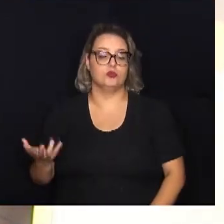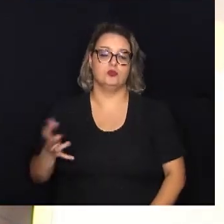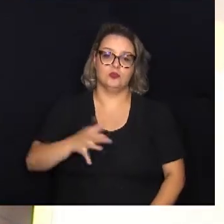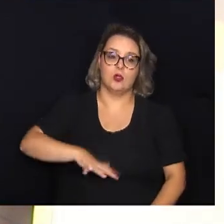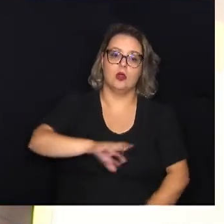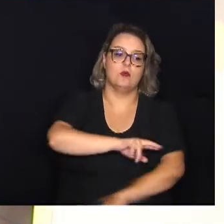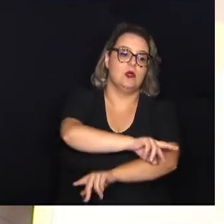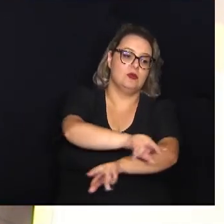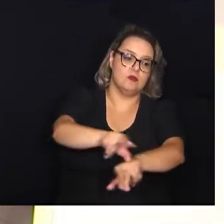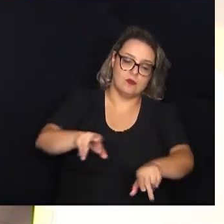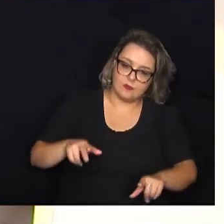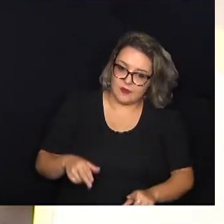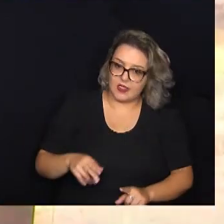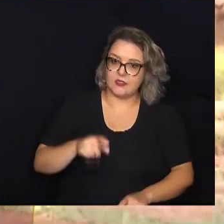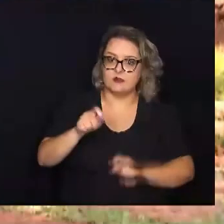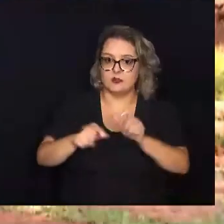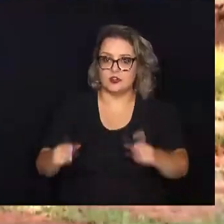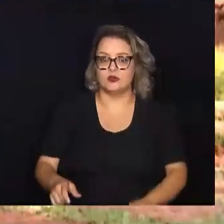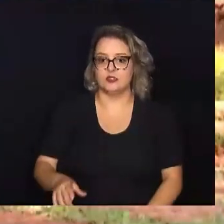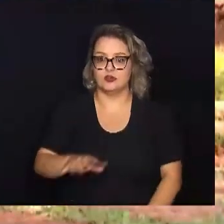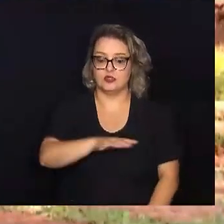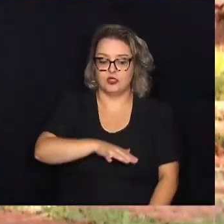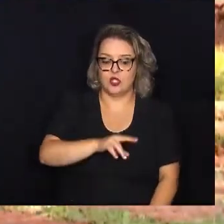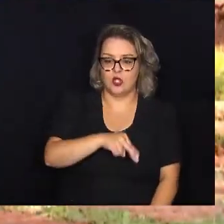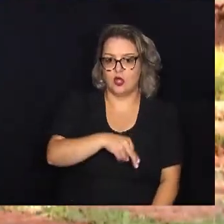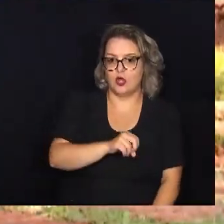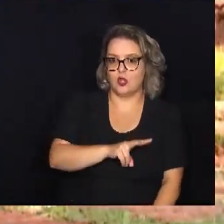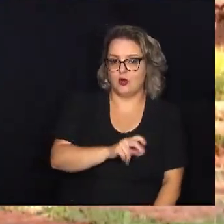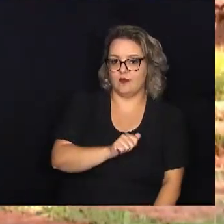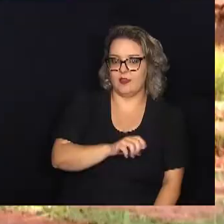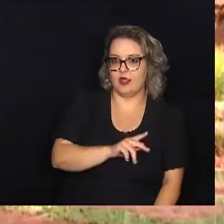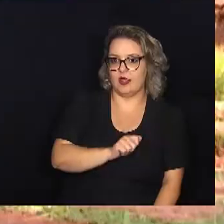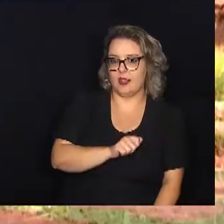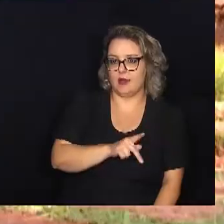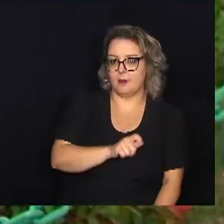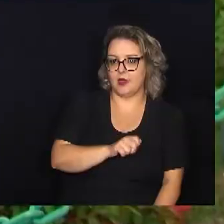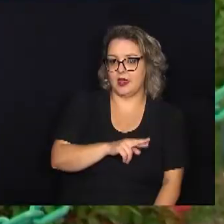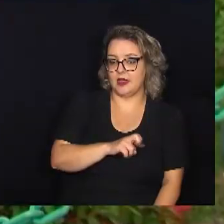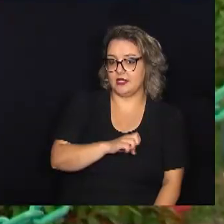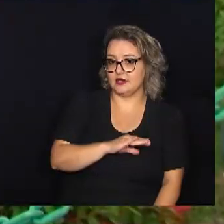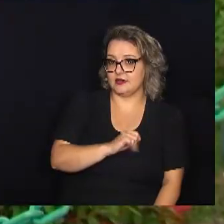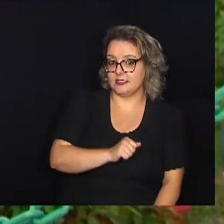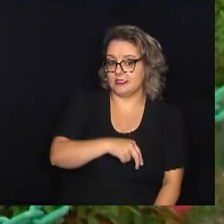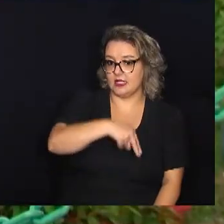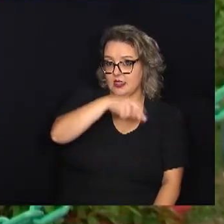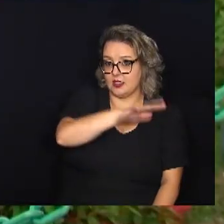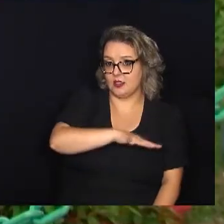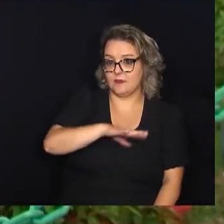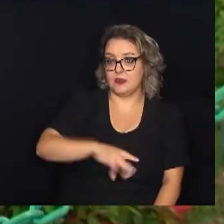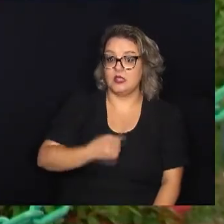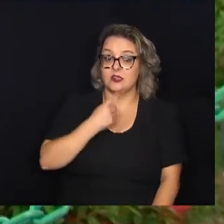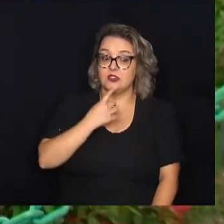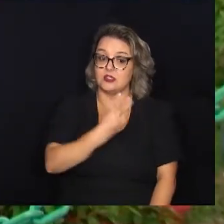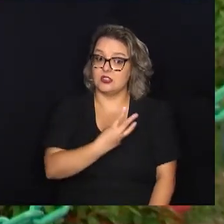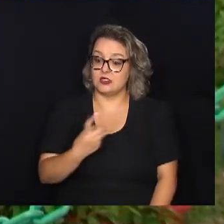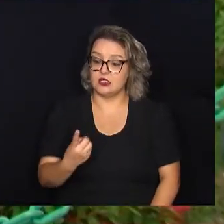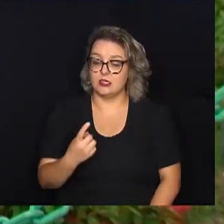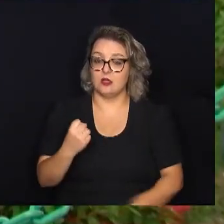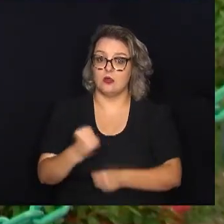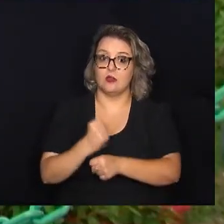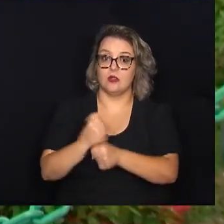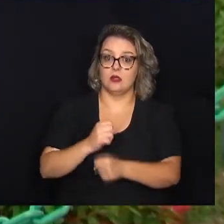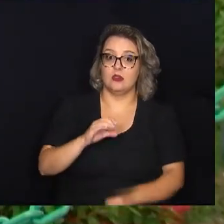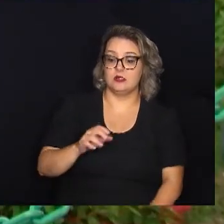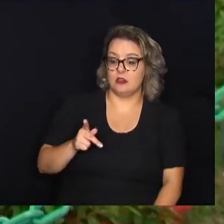pessoas do Distrito de Nova Aparecida, região norte de Campinas. São 31 anos de existência do